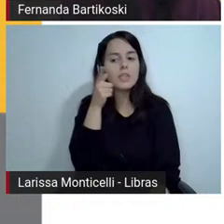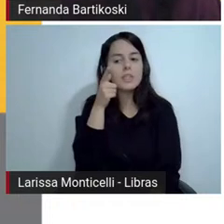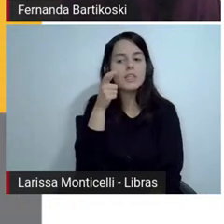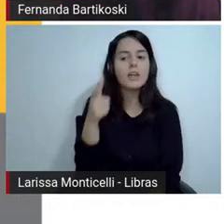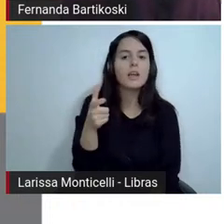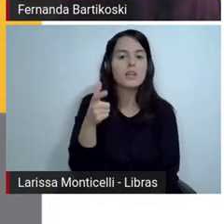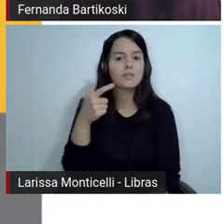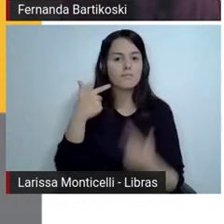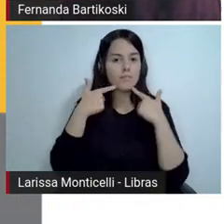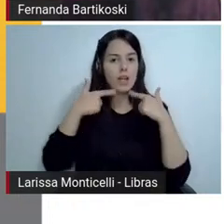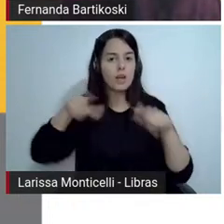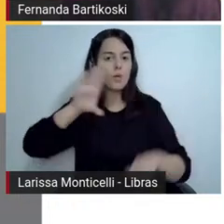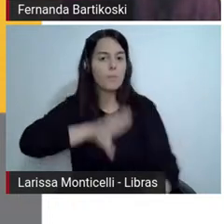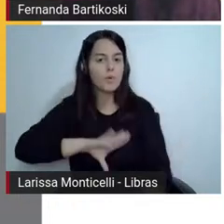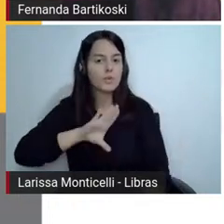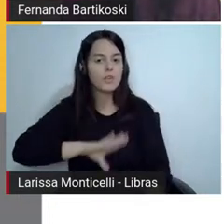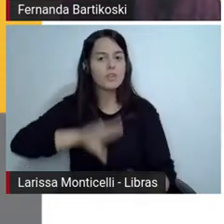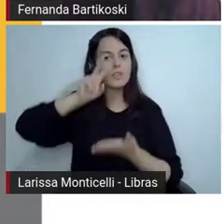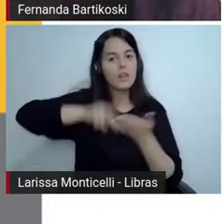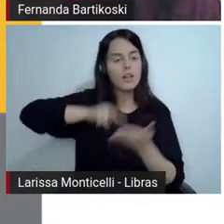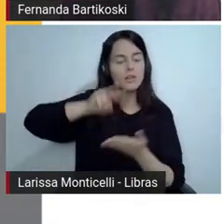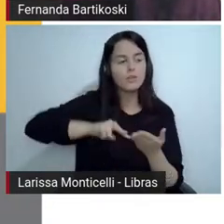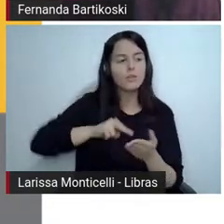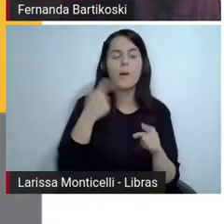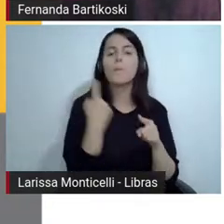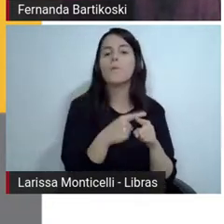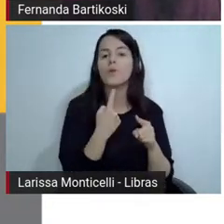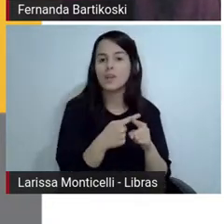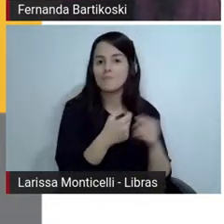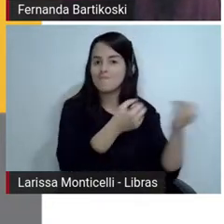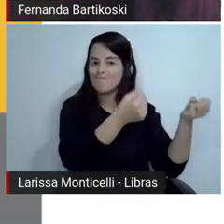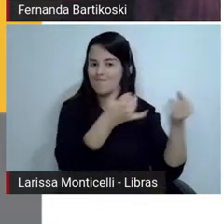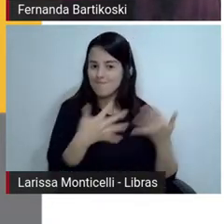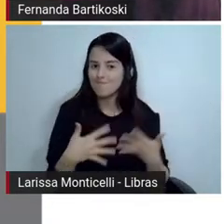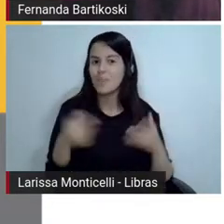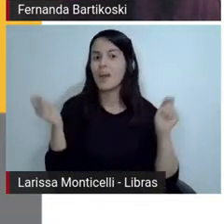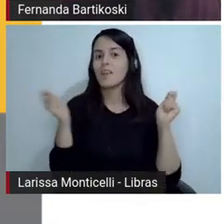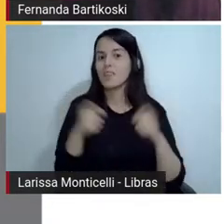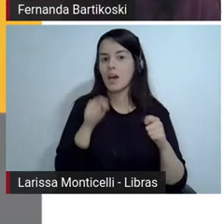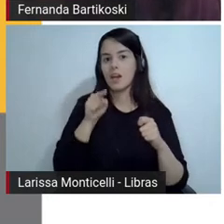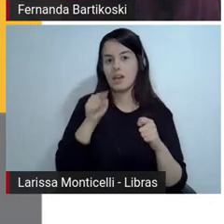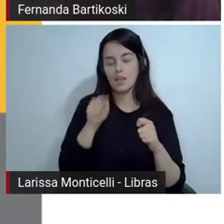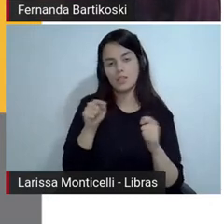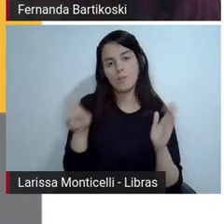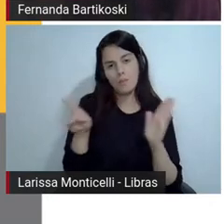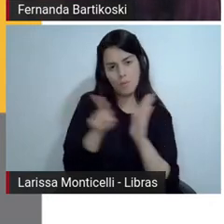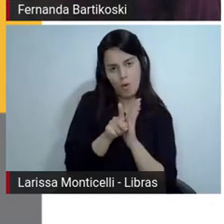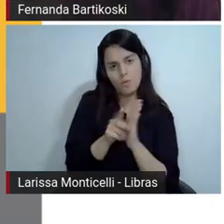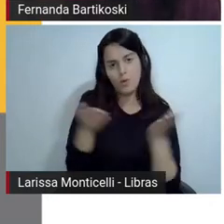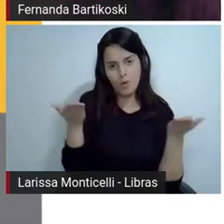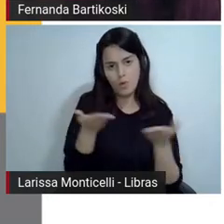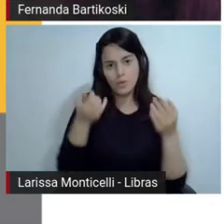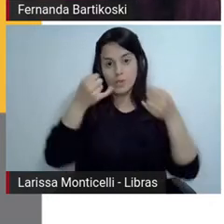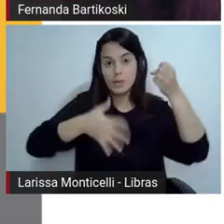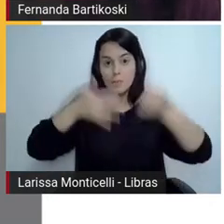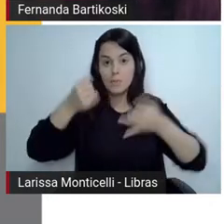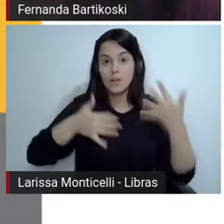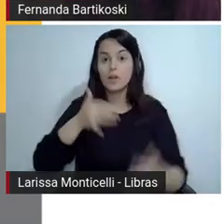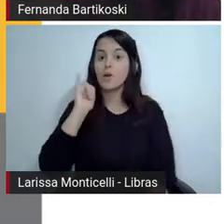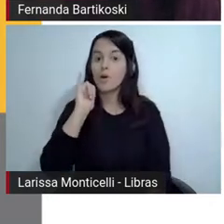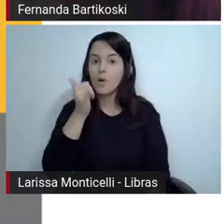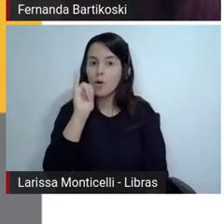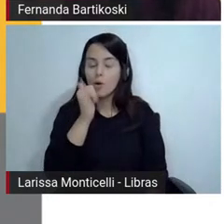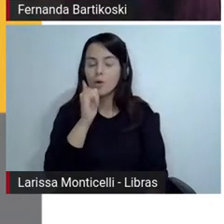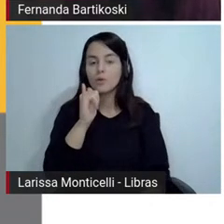narrativa de detetive, mas vários outros textos, vários outros gêneros podem também ser